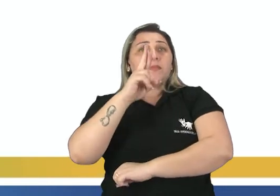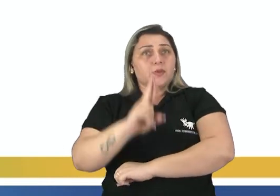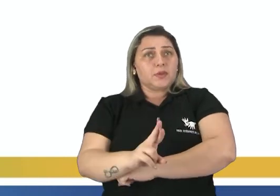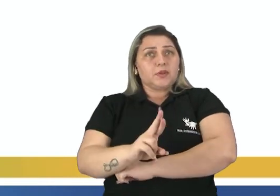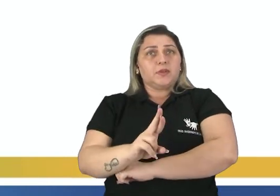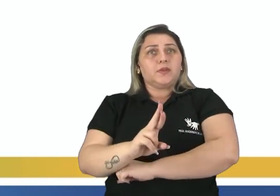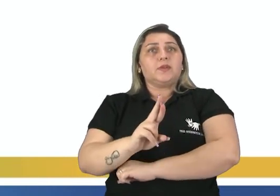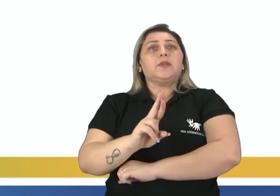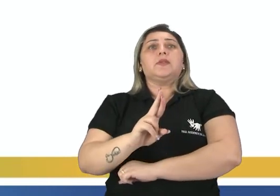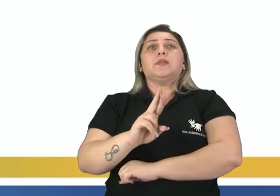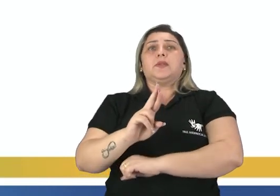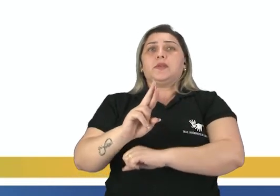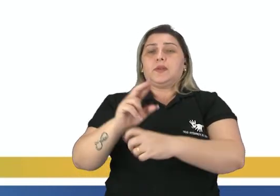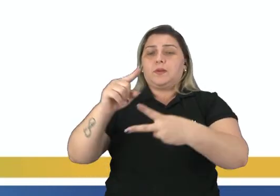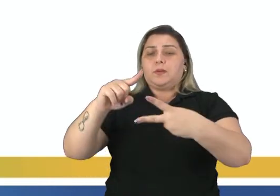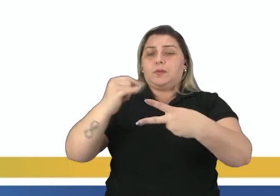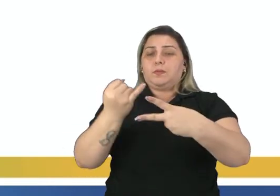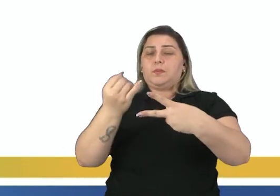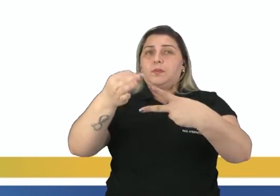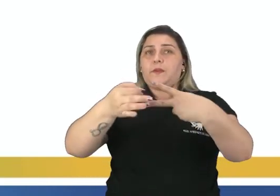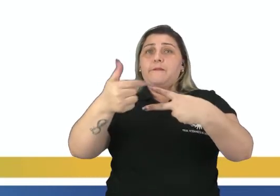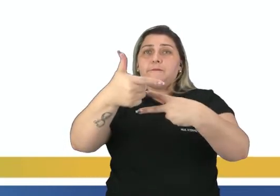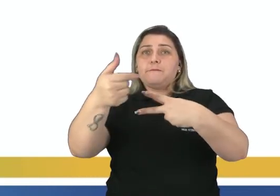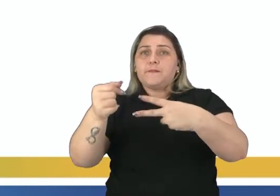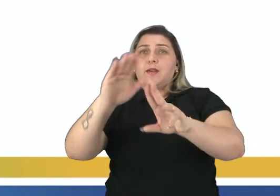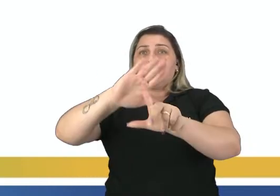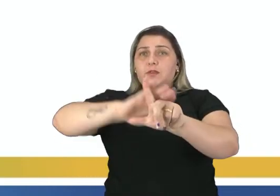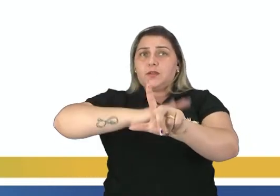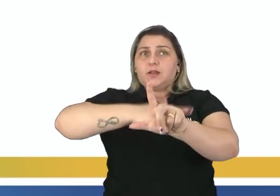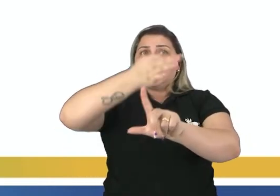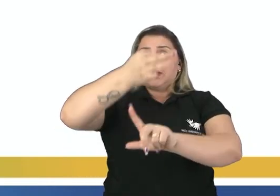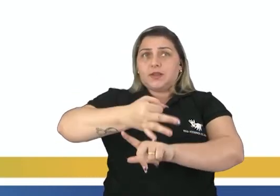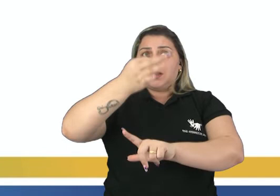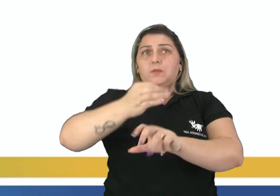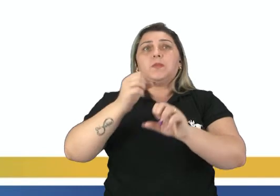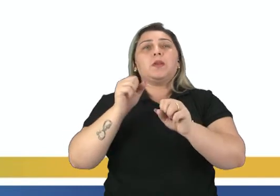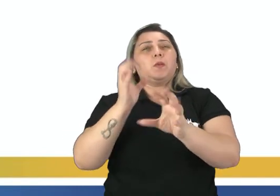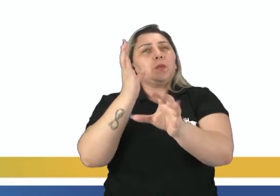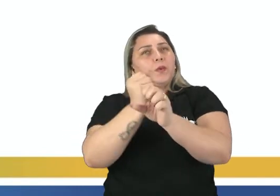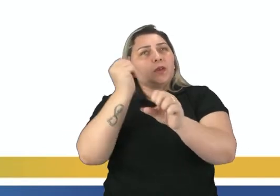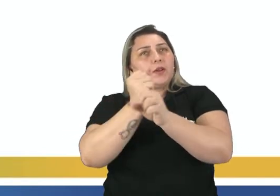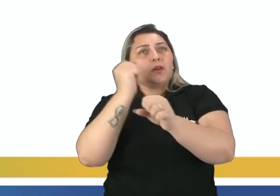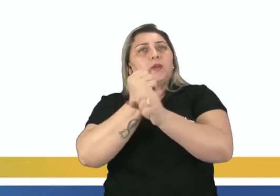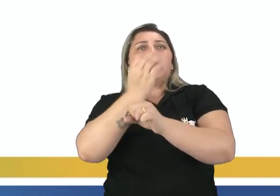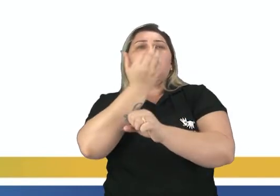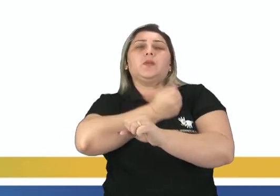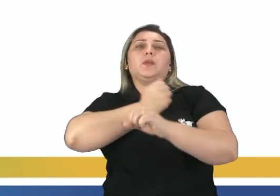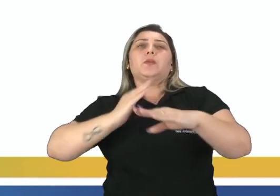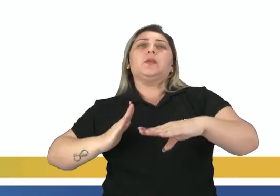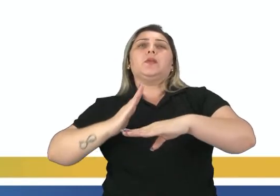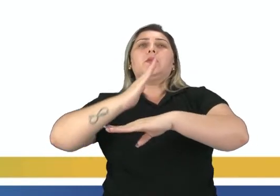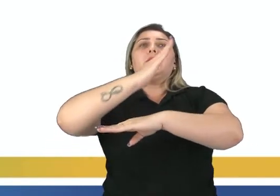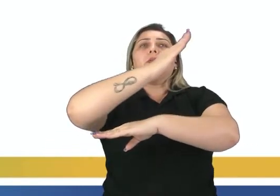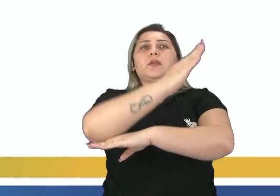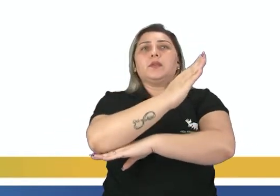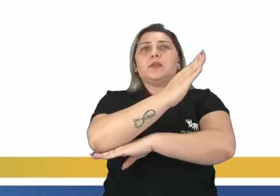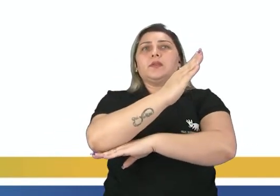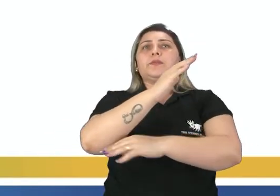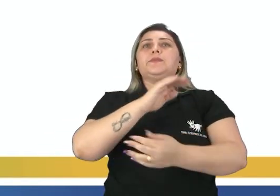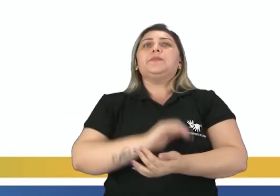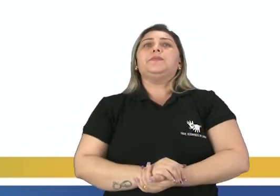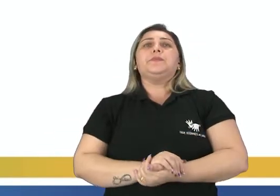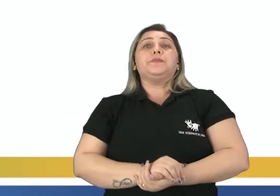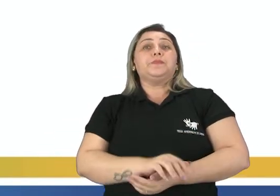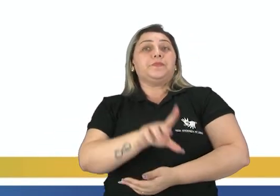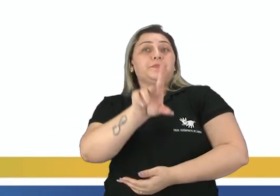icoságono ele é um polígono de 20 lados, certo? Assim, nós podemos calcular o número de diagonais do icoságono da seguinte